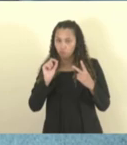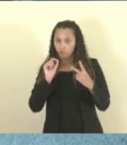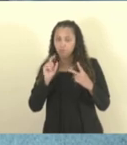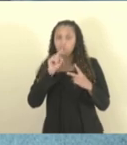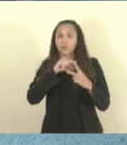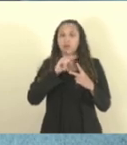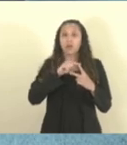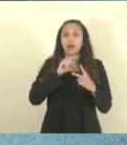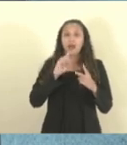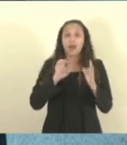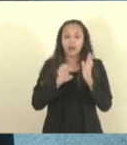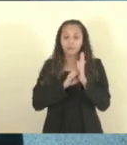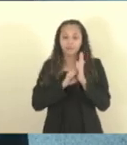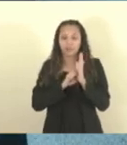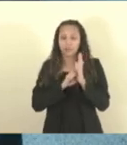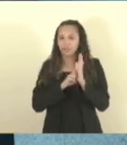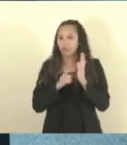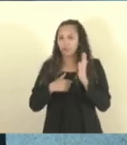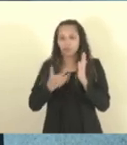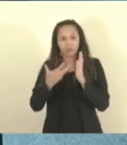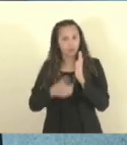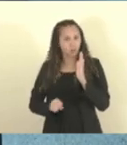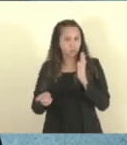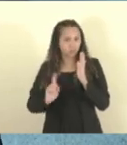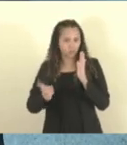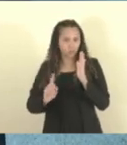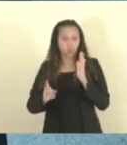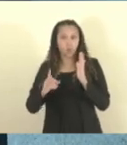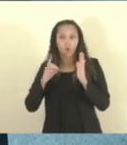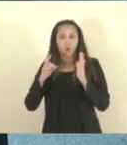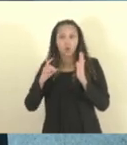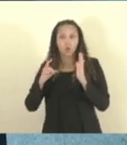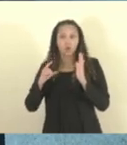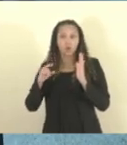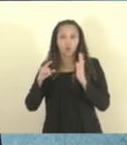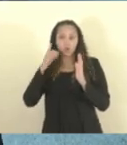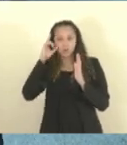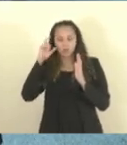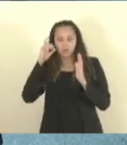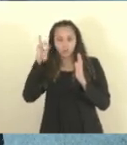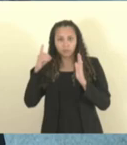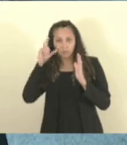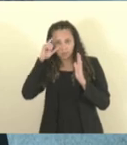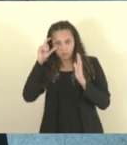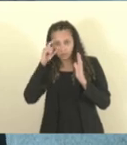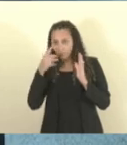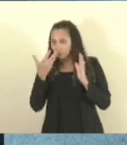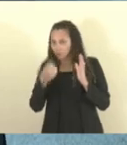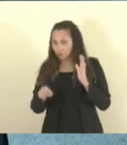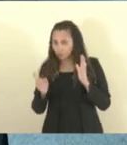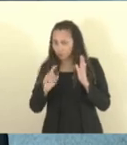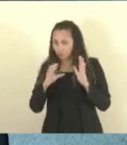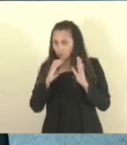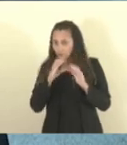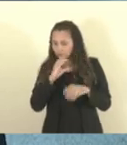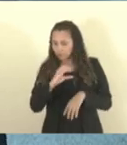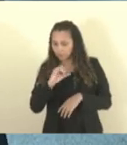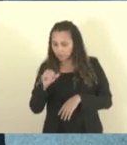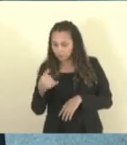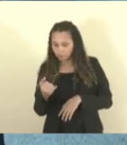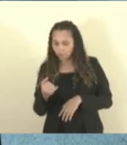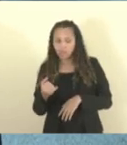a emenda que foi rejeitada pelo deputado Mazinho dos Anjos na Comissão de Justiça, emenda do